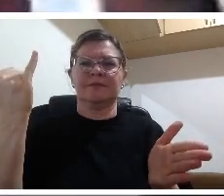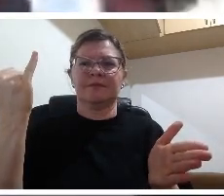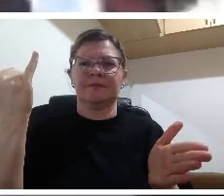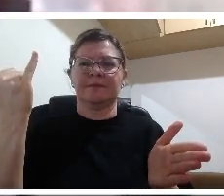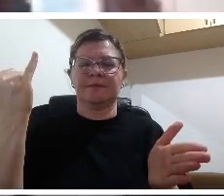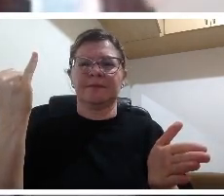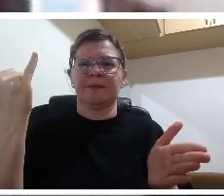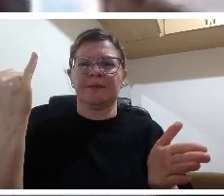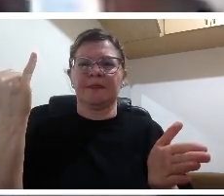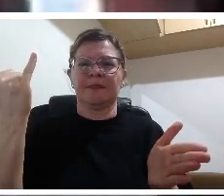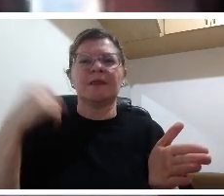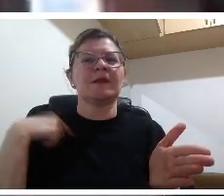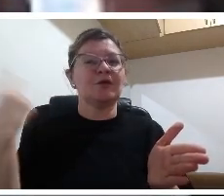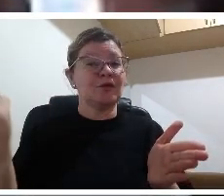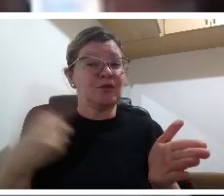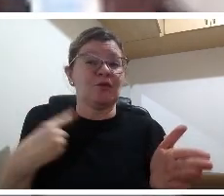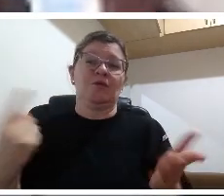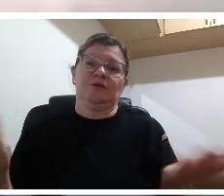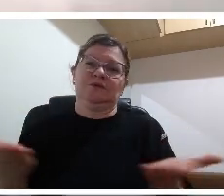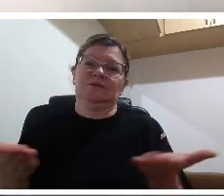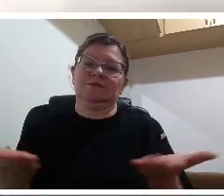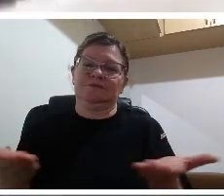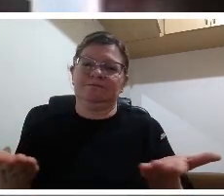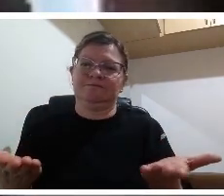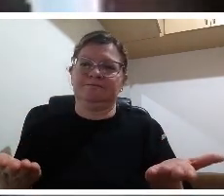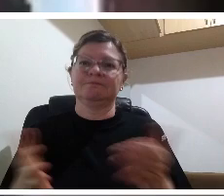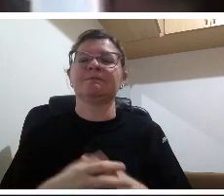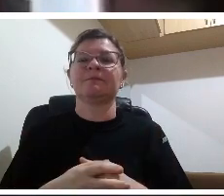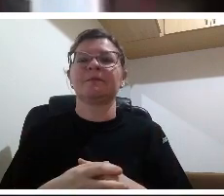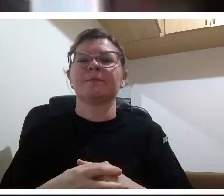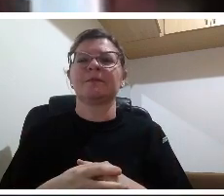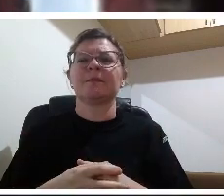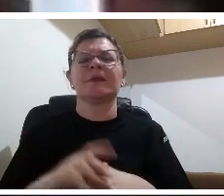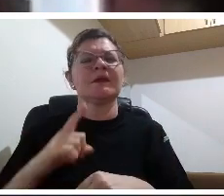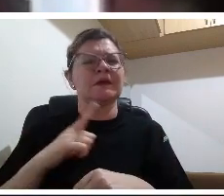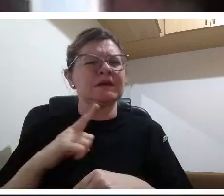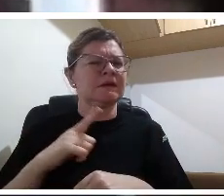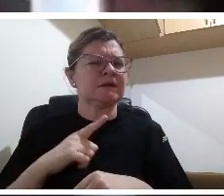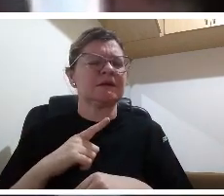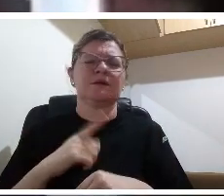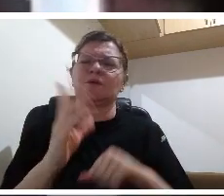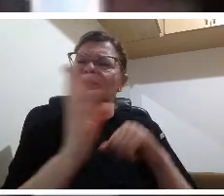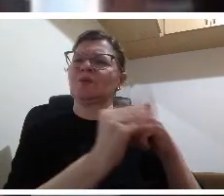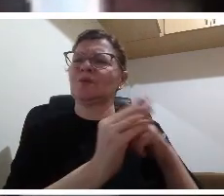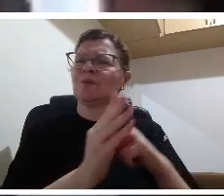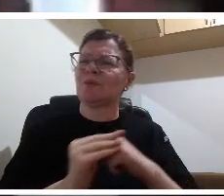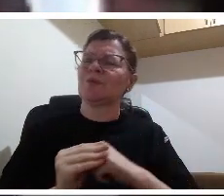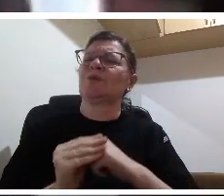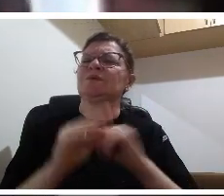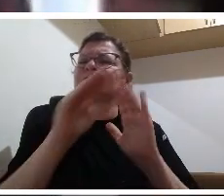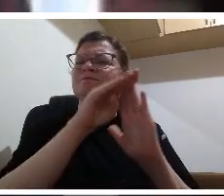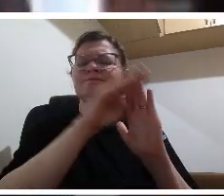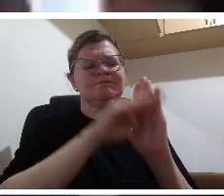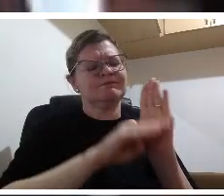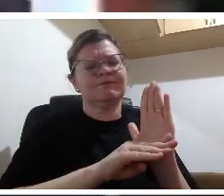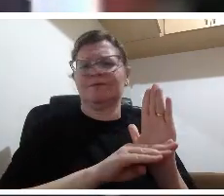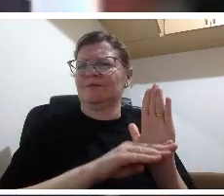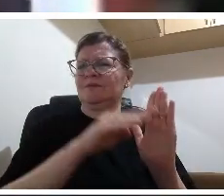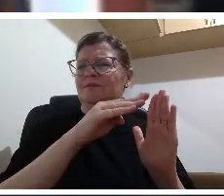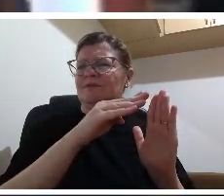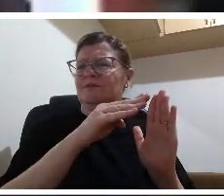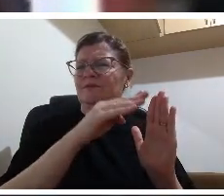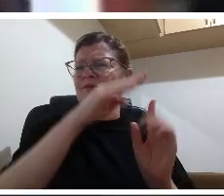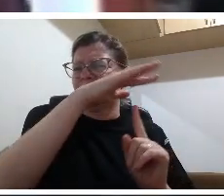escolha tem que ser assim o aluno vai aprender este conteúdo para que claro que se você pudesse